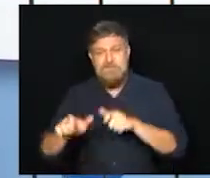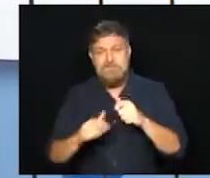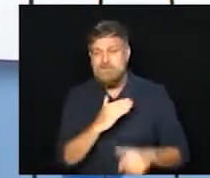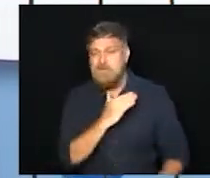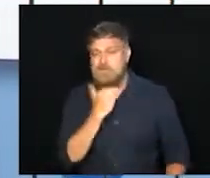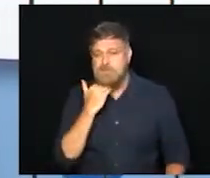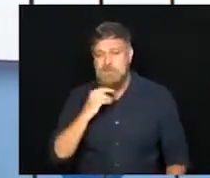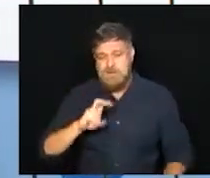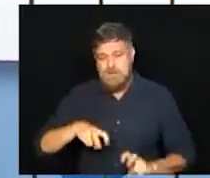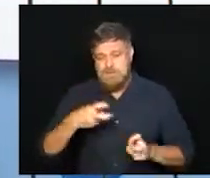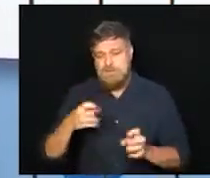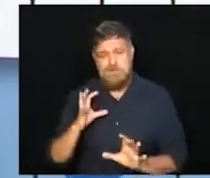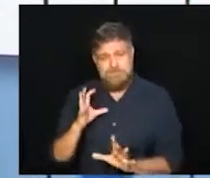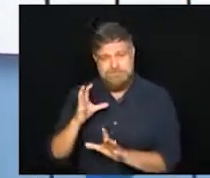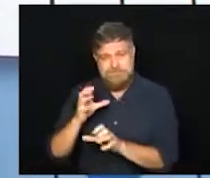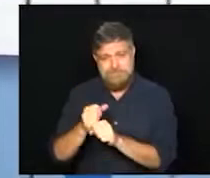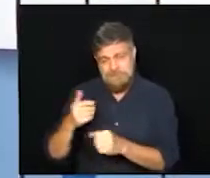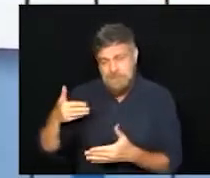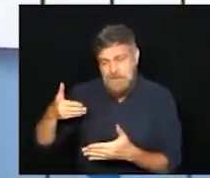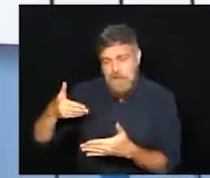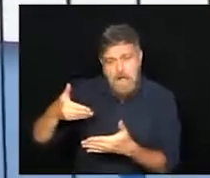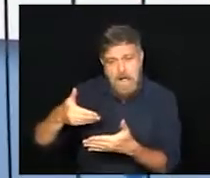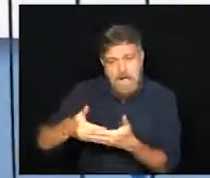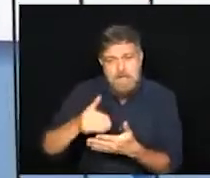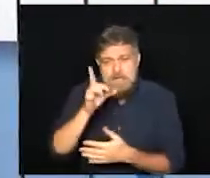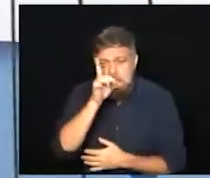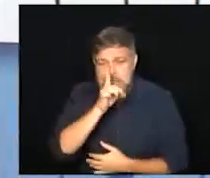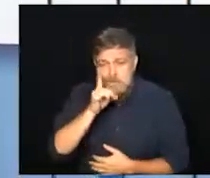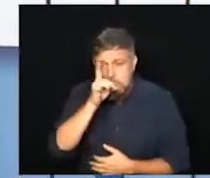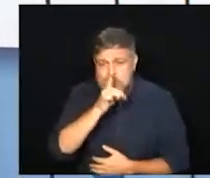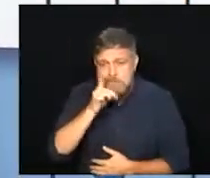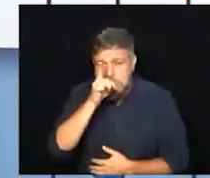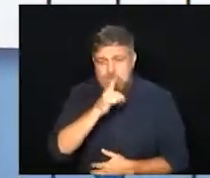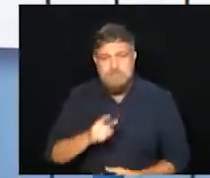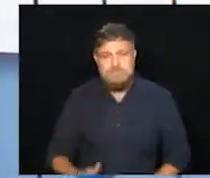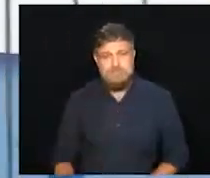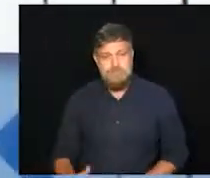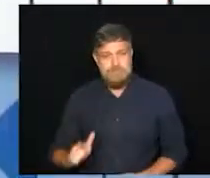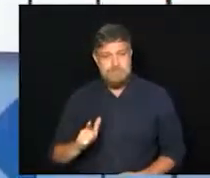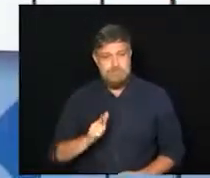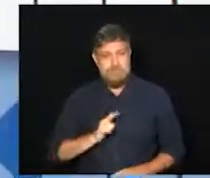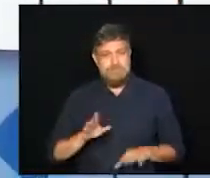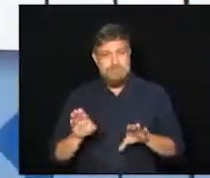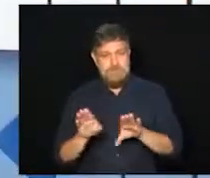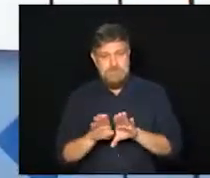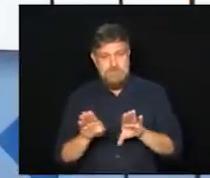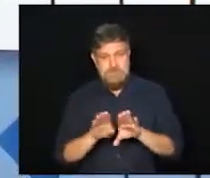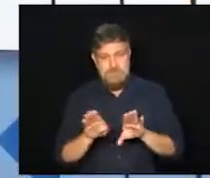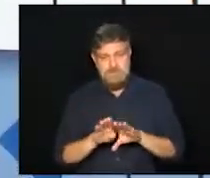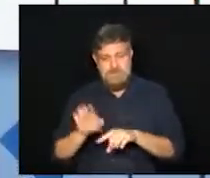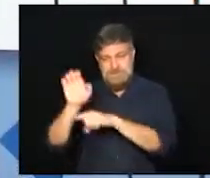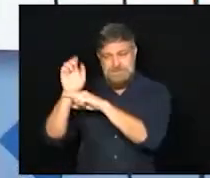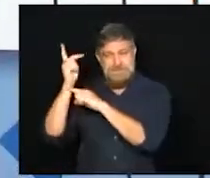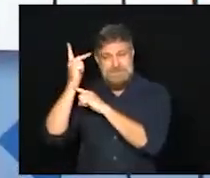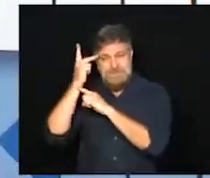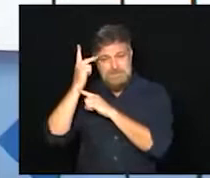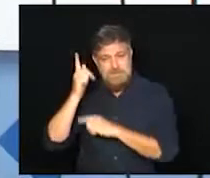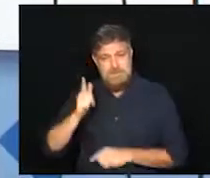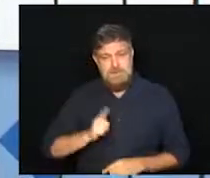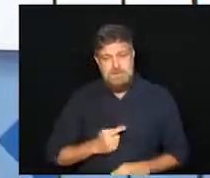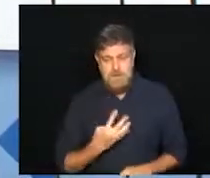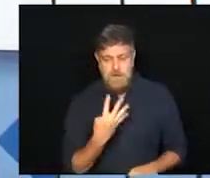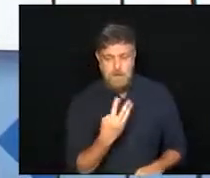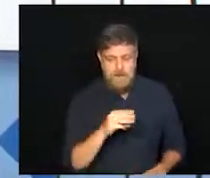acumulados até este domingo. E nós temos ainda no estado de São Paulo 4